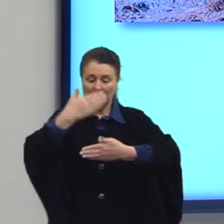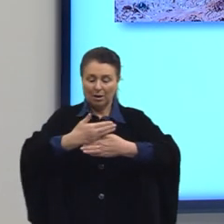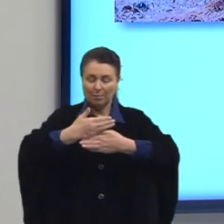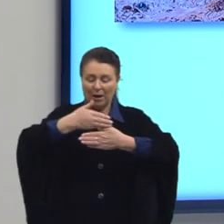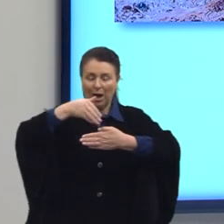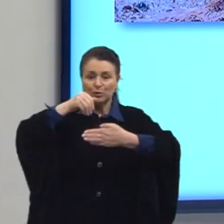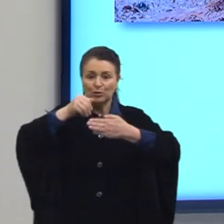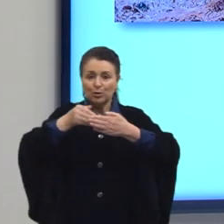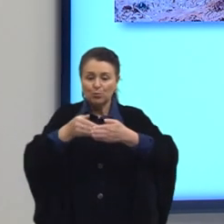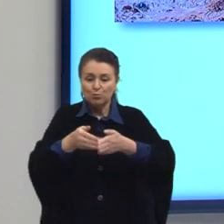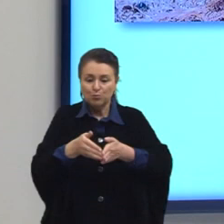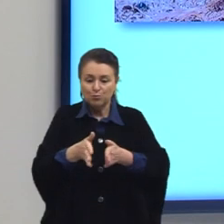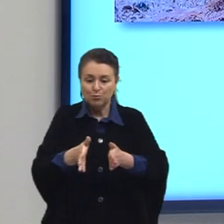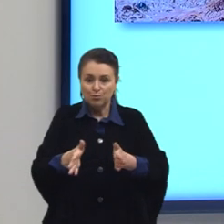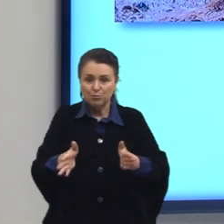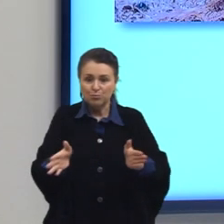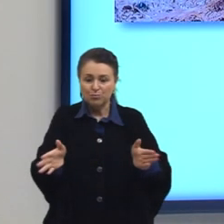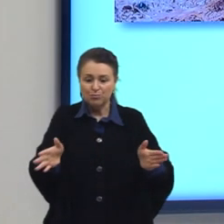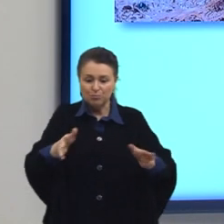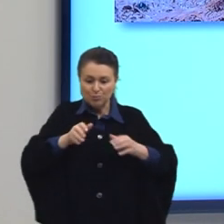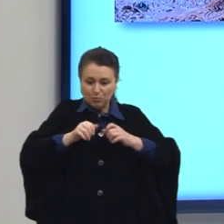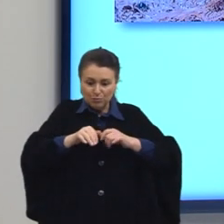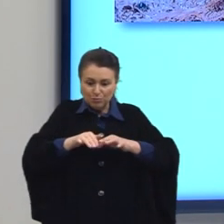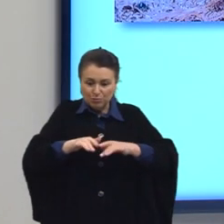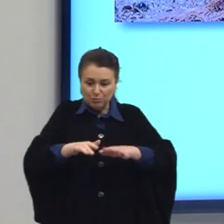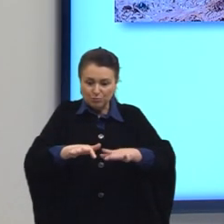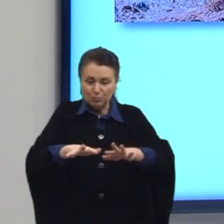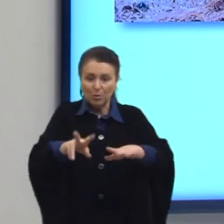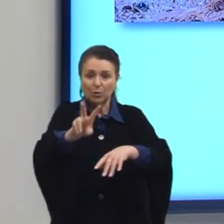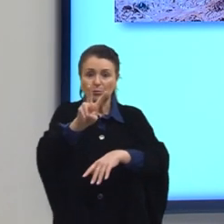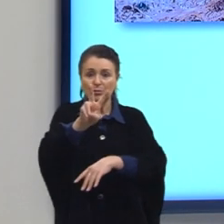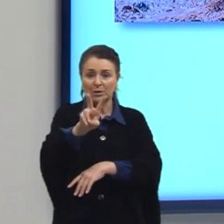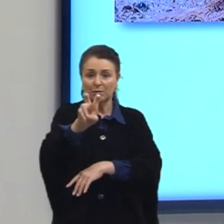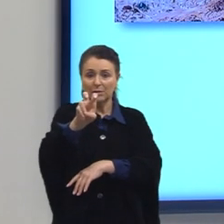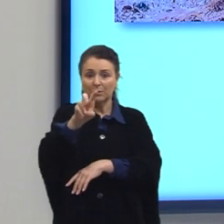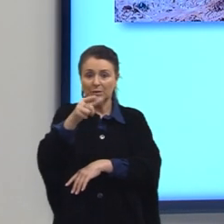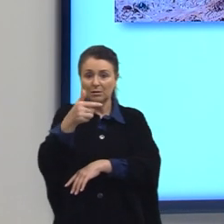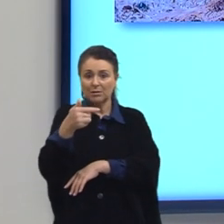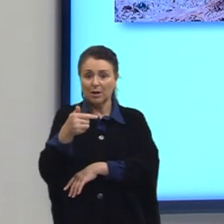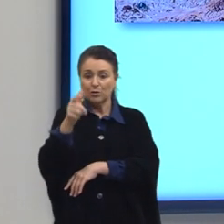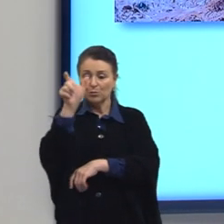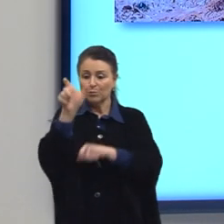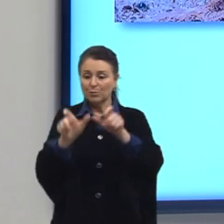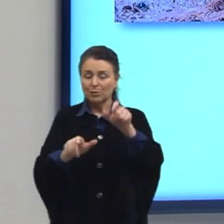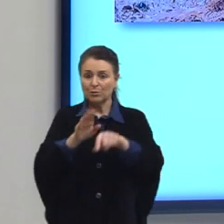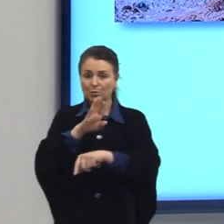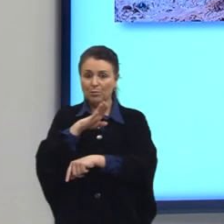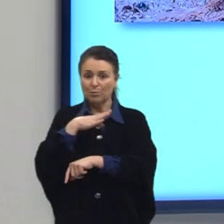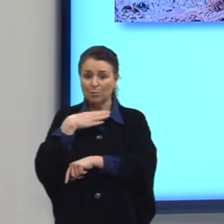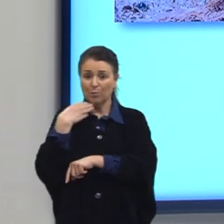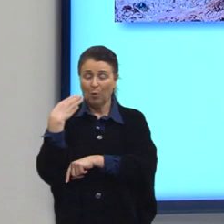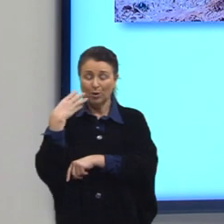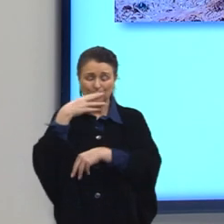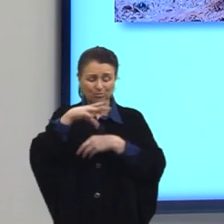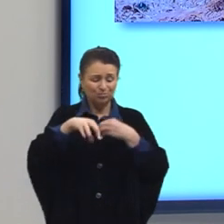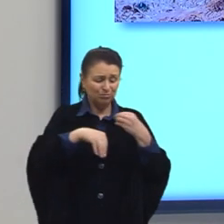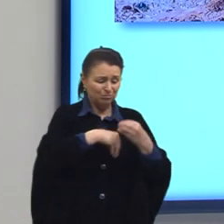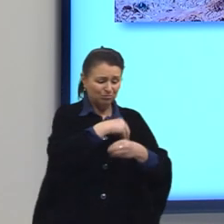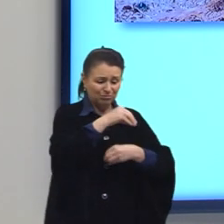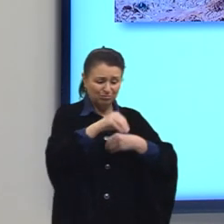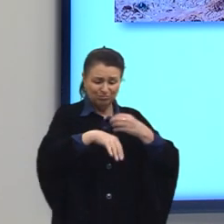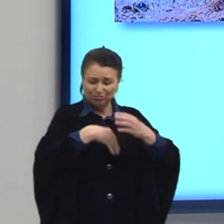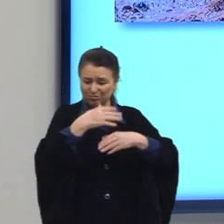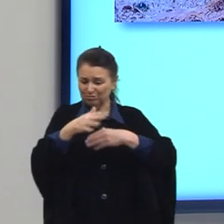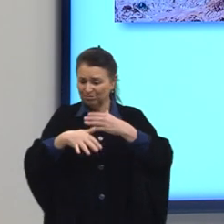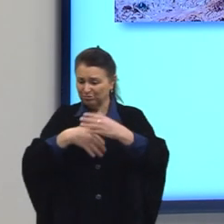Deixou pelo menos 257 mortos e um rastro de destruição por onde ele passou, né?